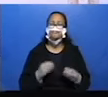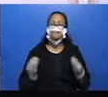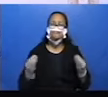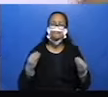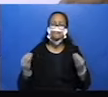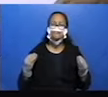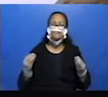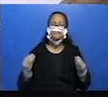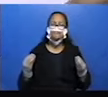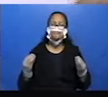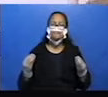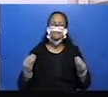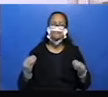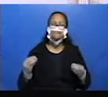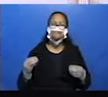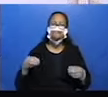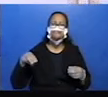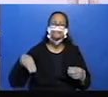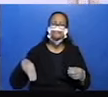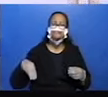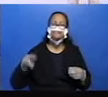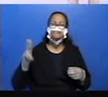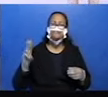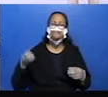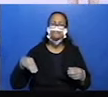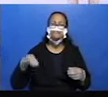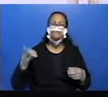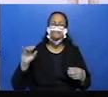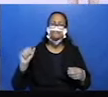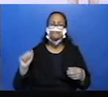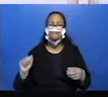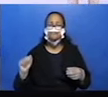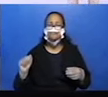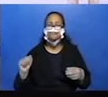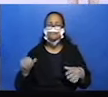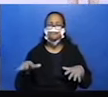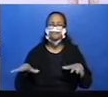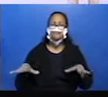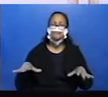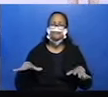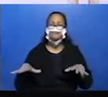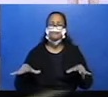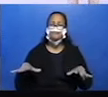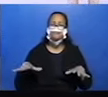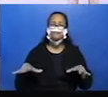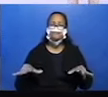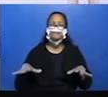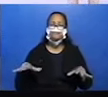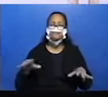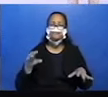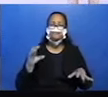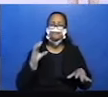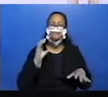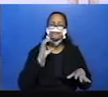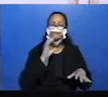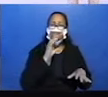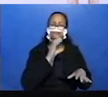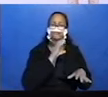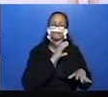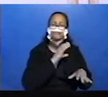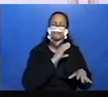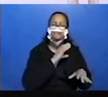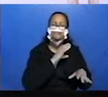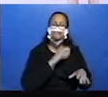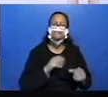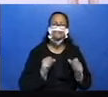vamos lá. A múmia movia-se lentamente, que era o que estava no texto. Eu poderia colocar outro advérbio de